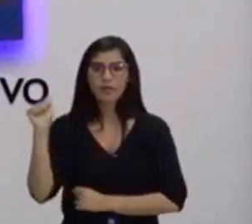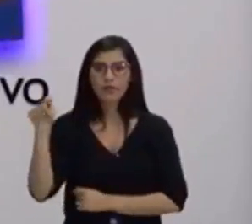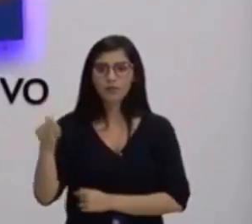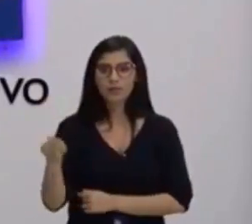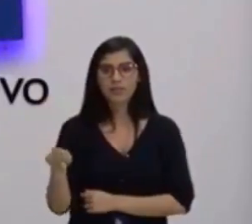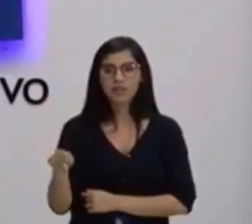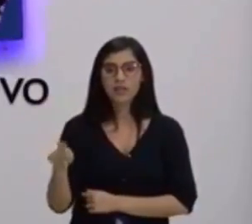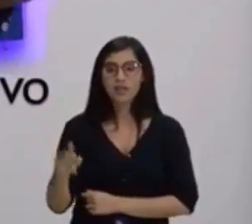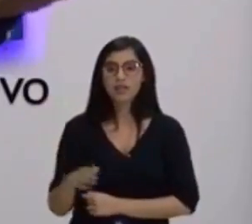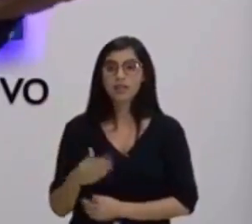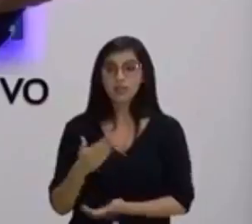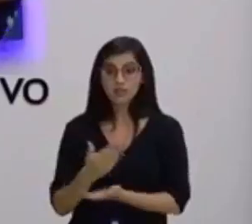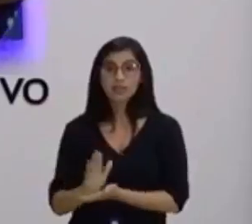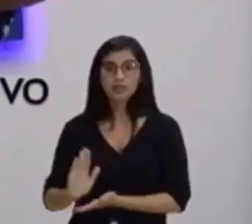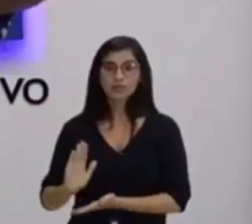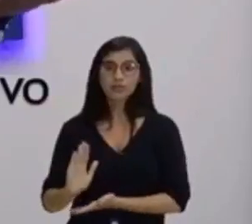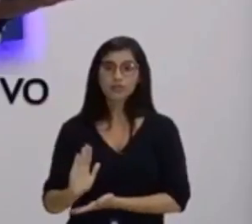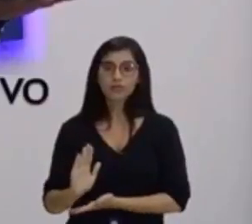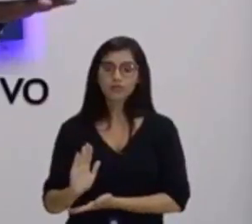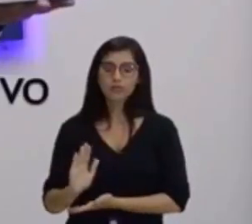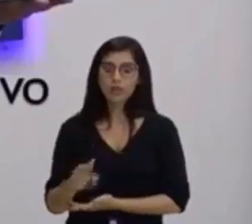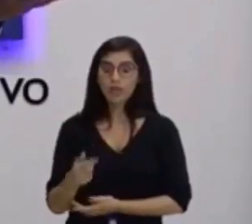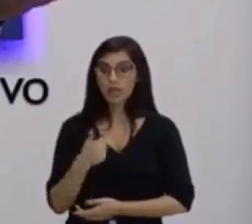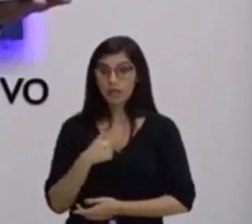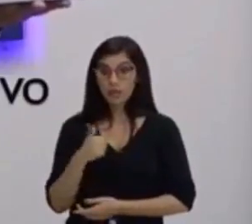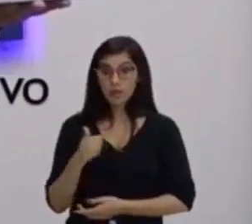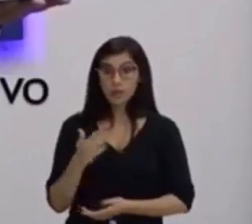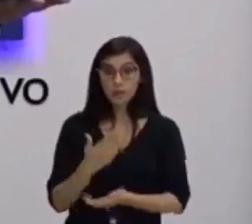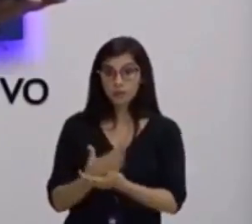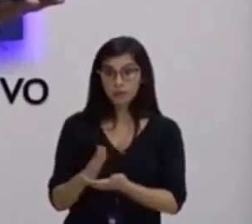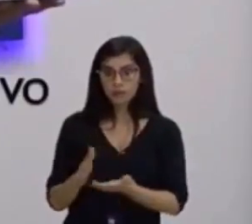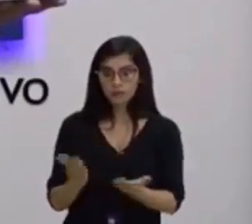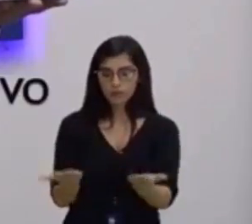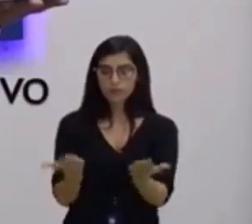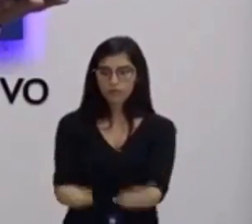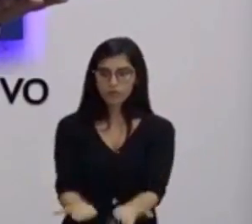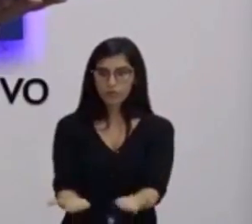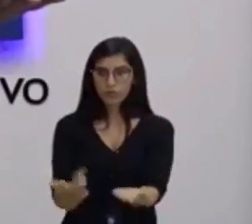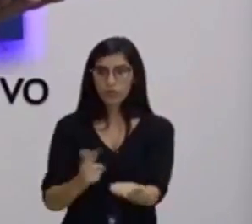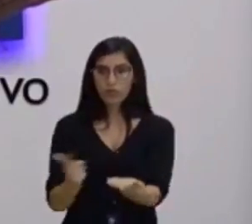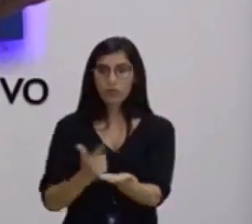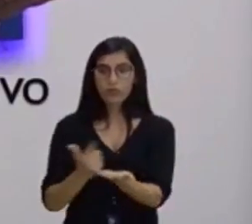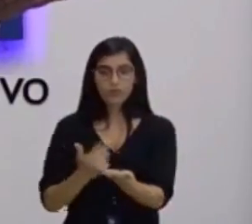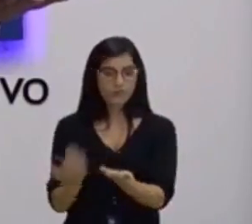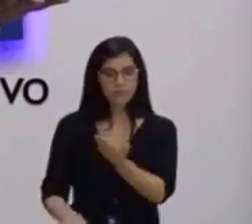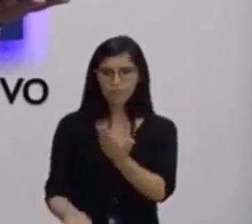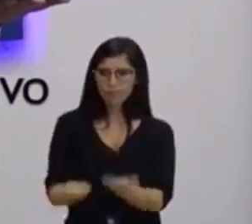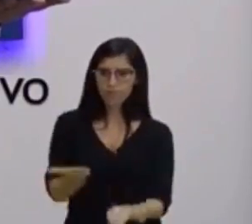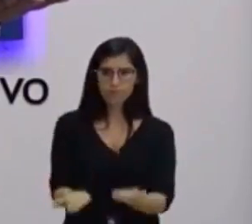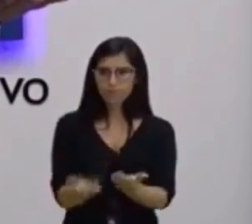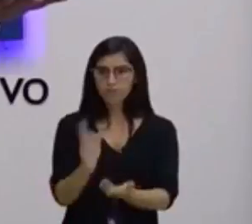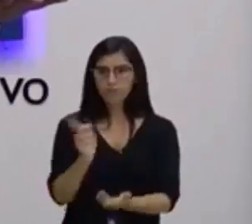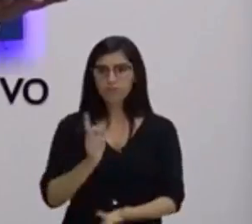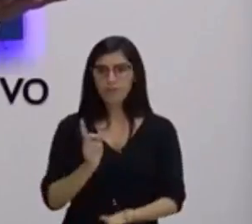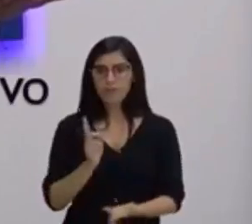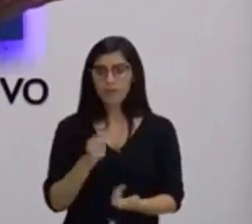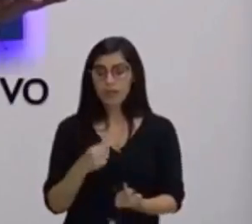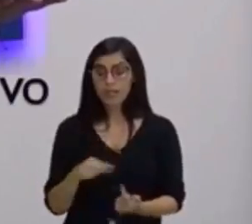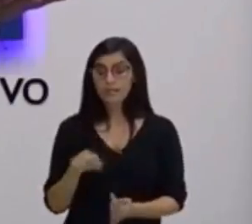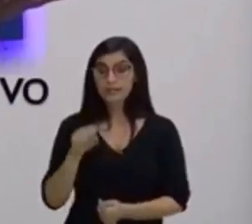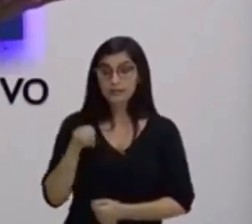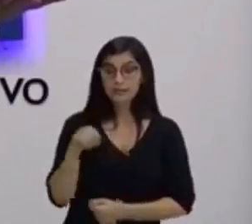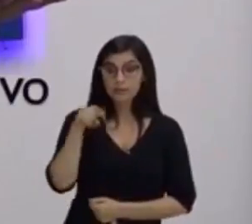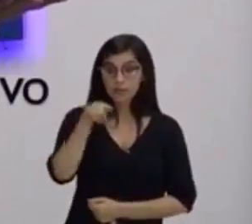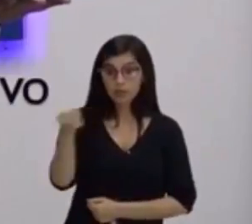alguns até continuam. Mas olha só, eu continuo com o mesmo livro aqui em cima, não desci ainda. Se você colocou aí o seu caderno,